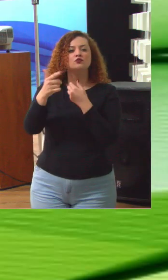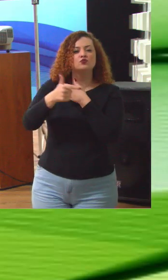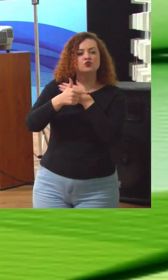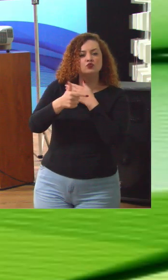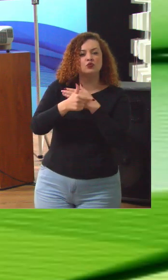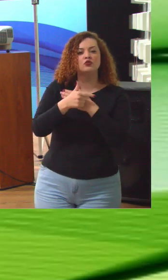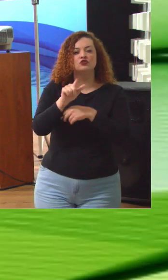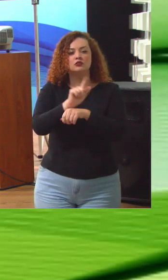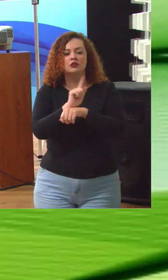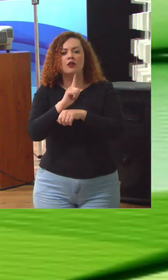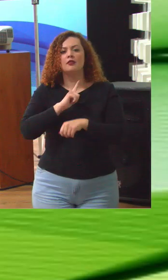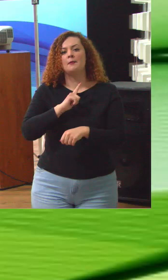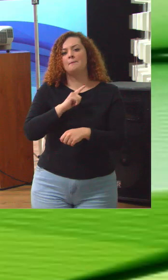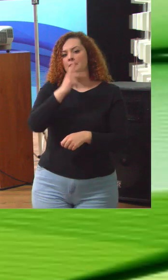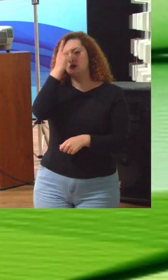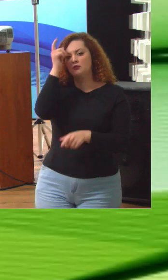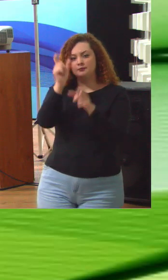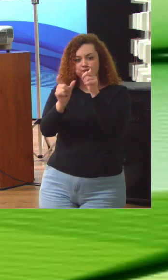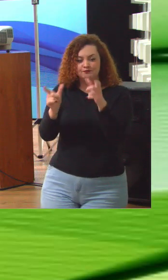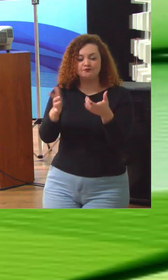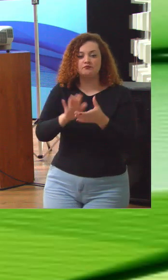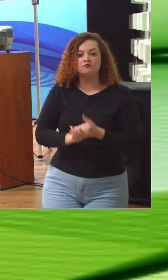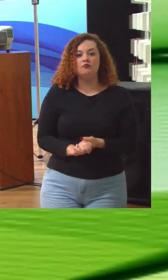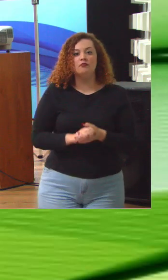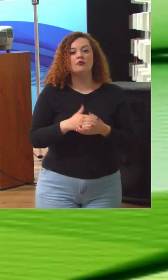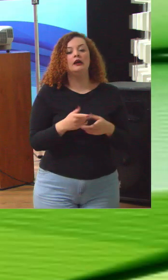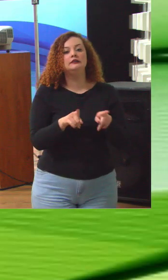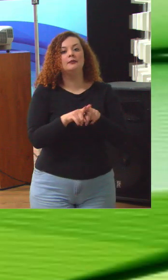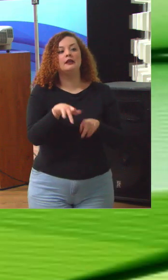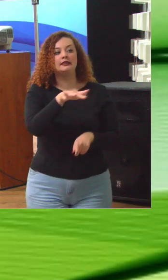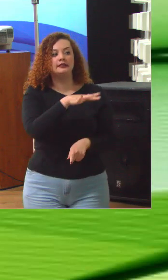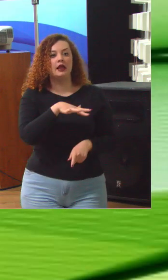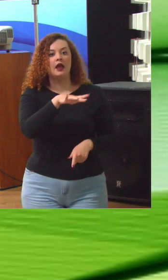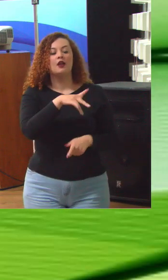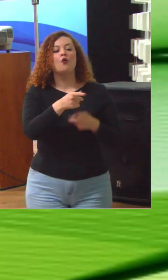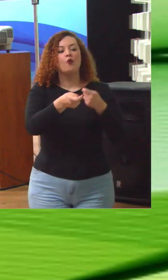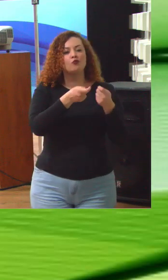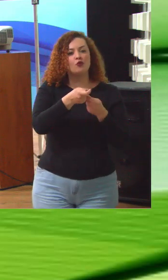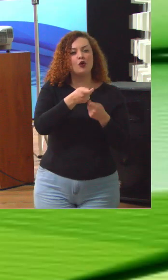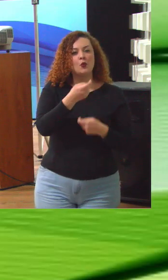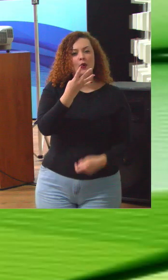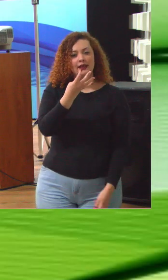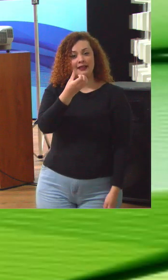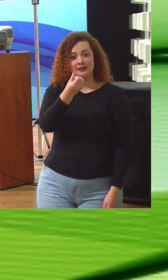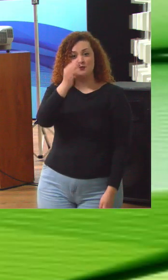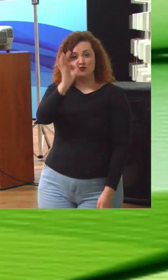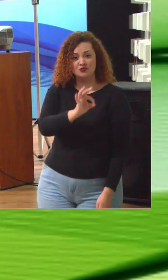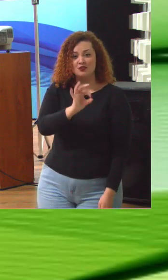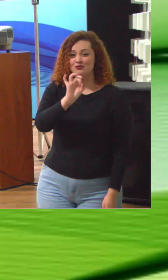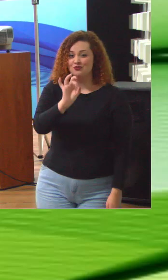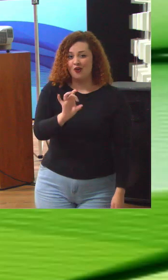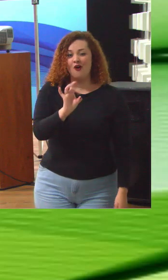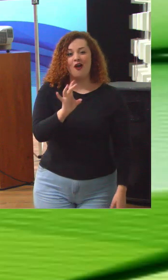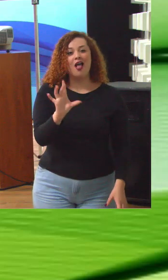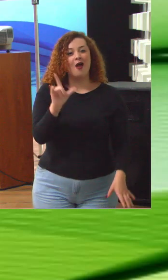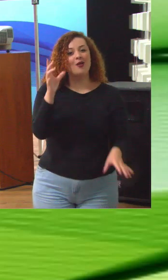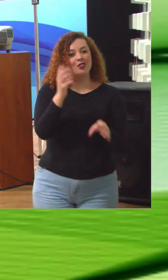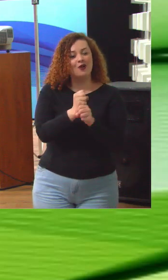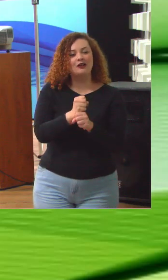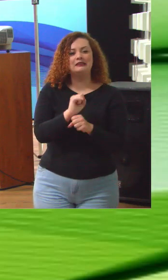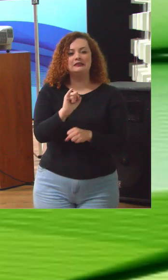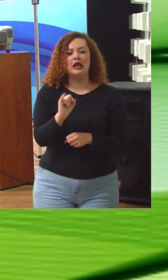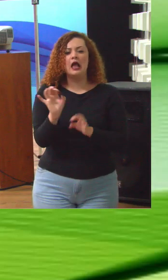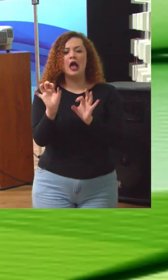TI pessoas e assim por diante e aqui também na parte de controle 46% só é a nota de se a organização